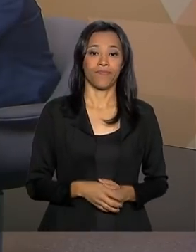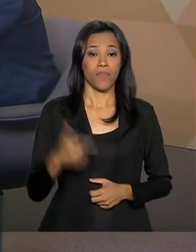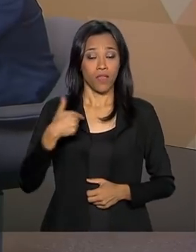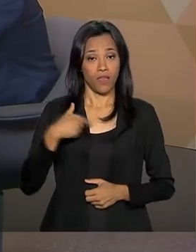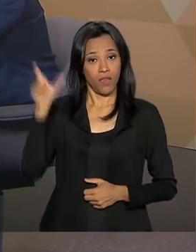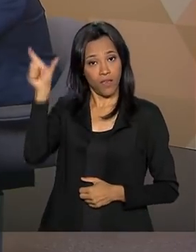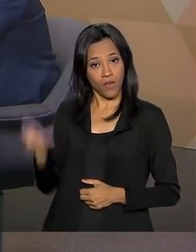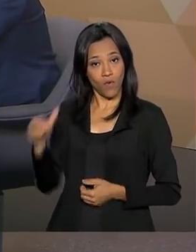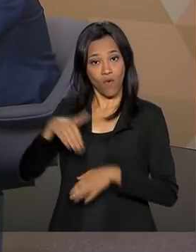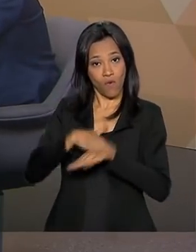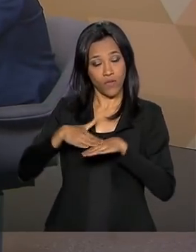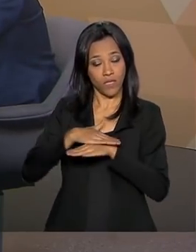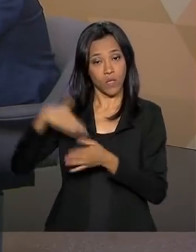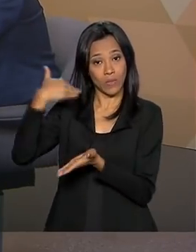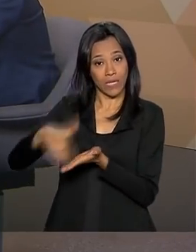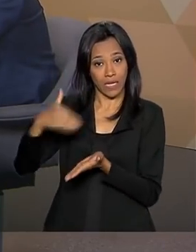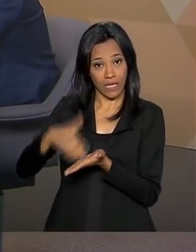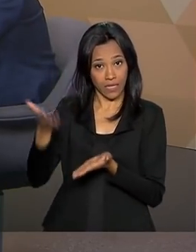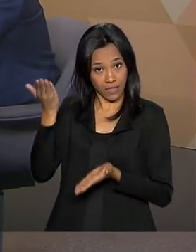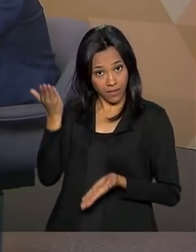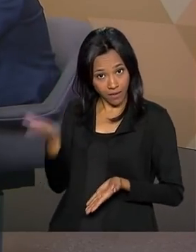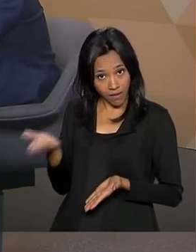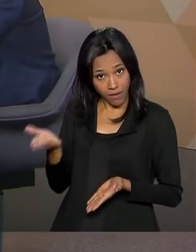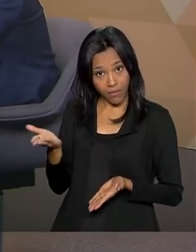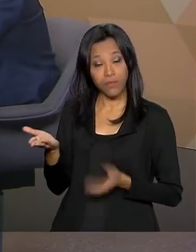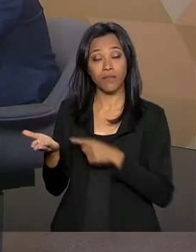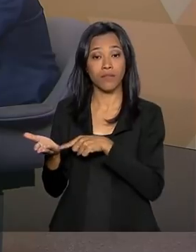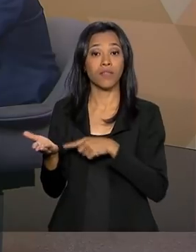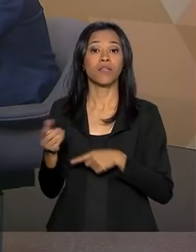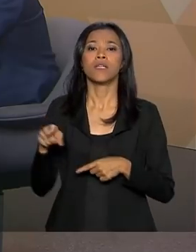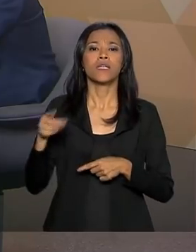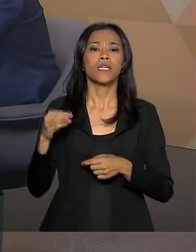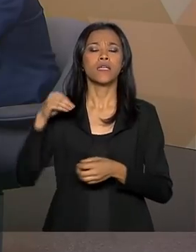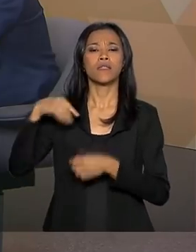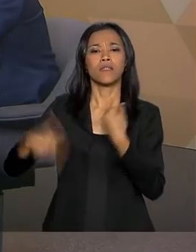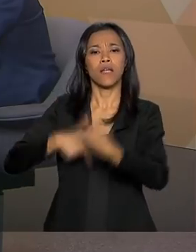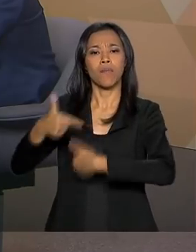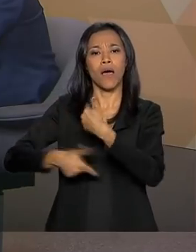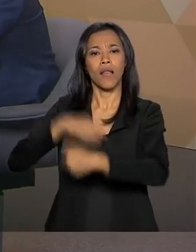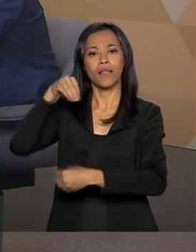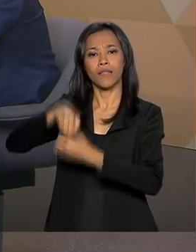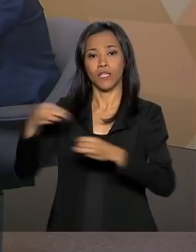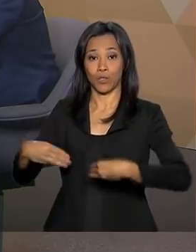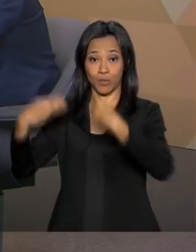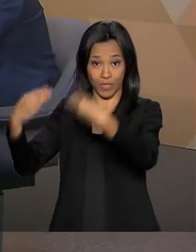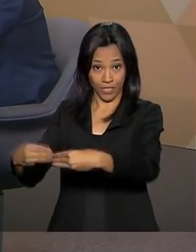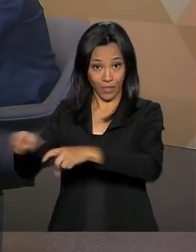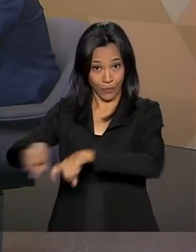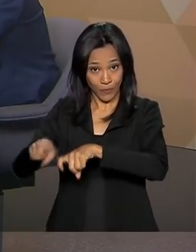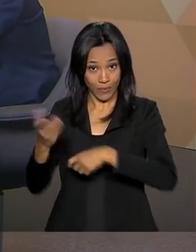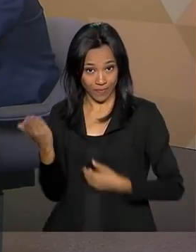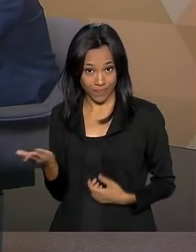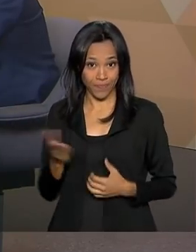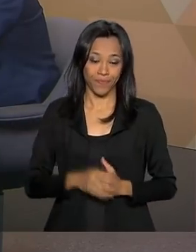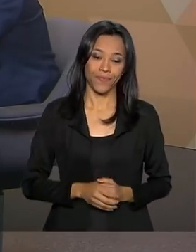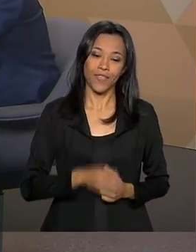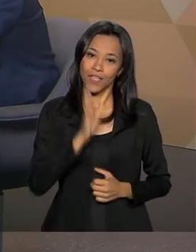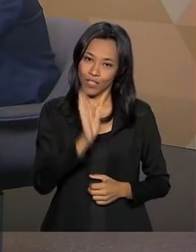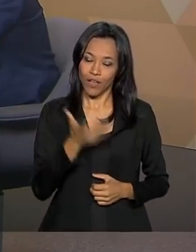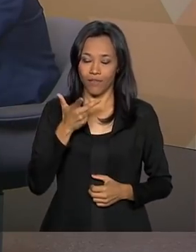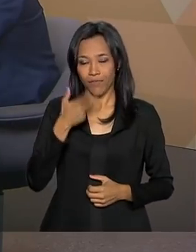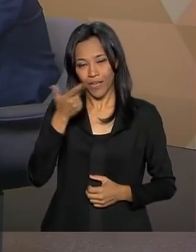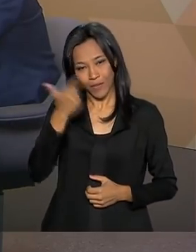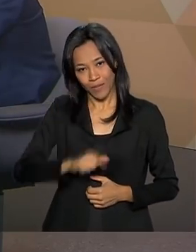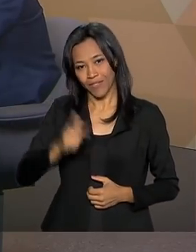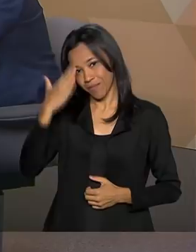conversei com o secretário de Inovação, Desenvolvimento Rural e Irrigação do Ministério da Agricultura, Fernando Silveira Camargo. Como eu lhe falei, muito